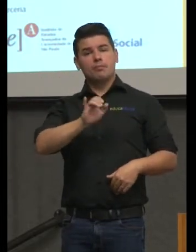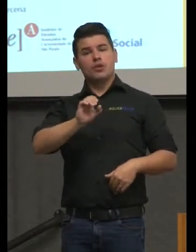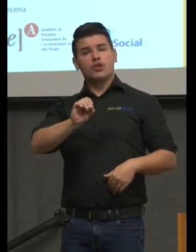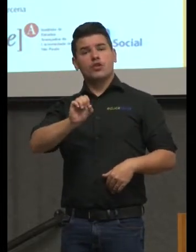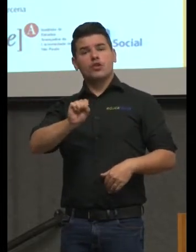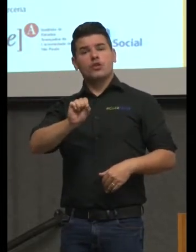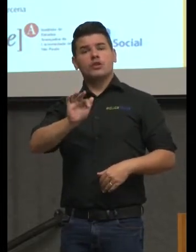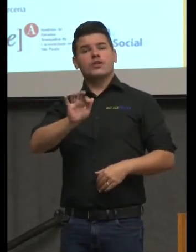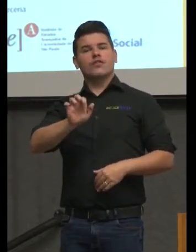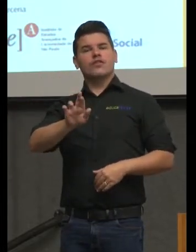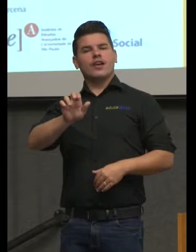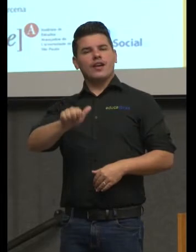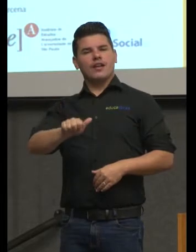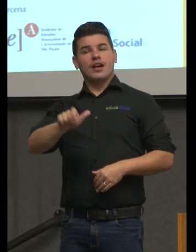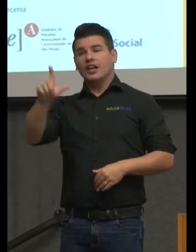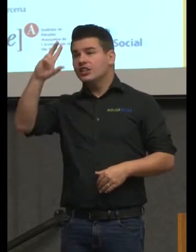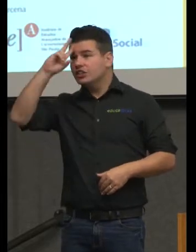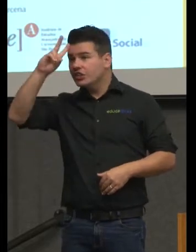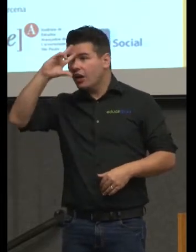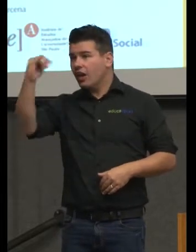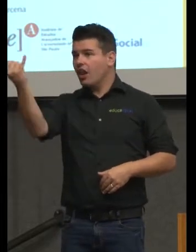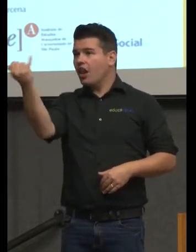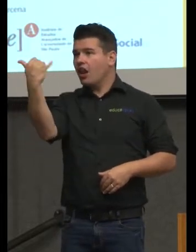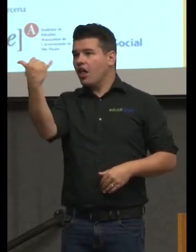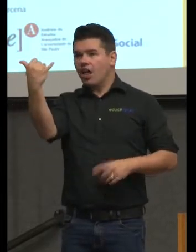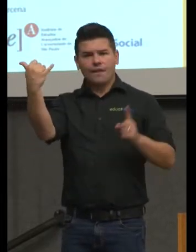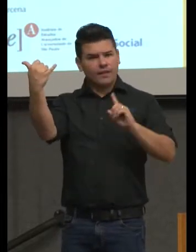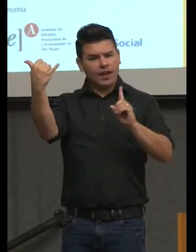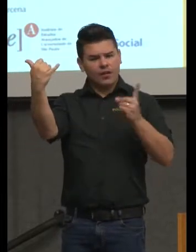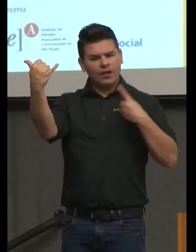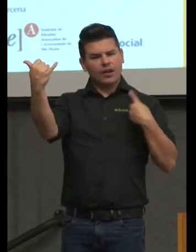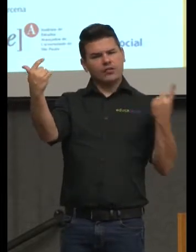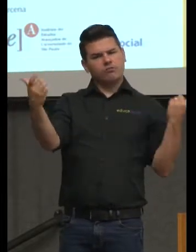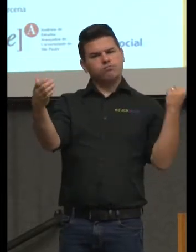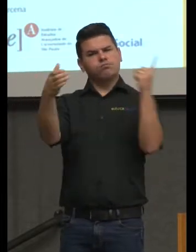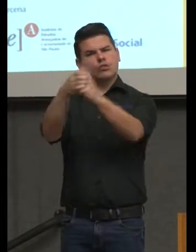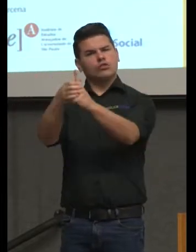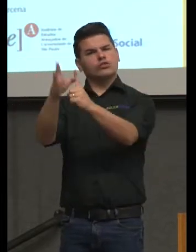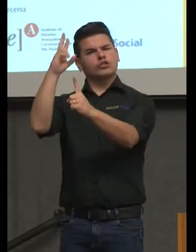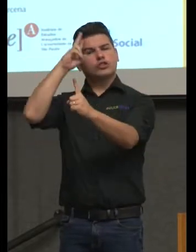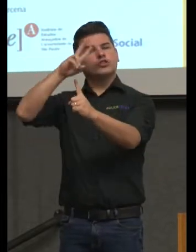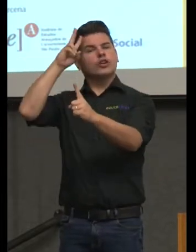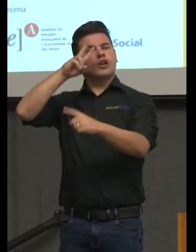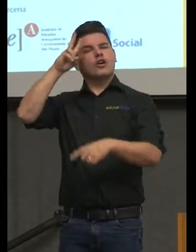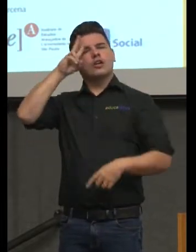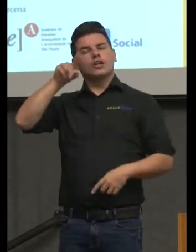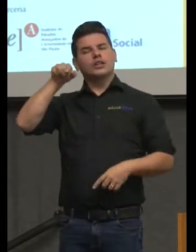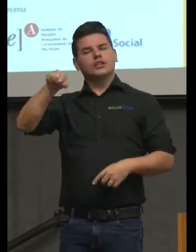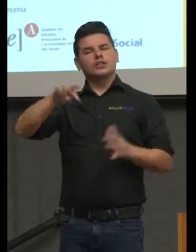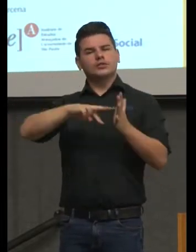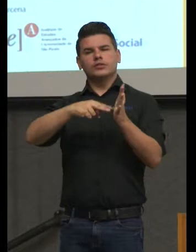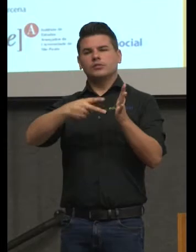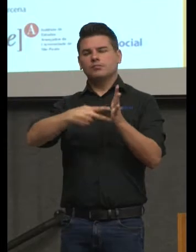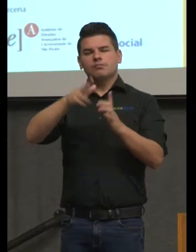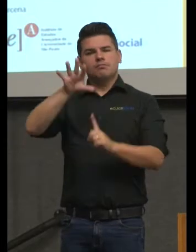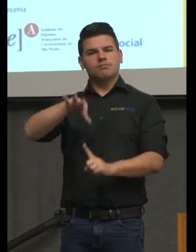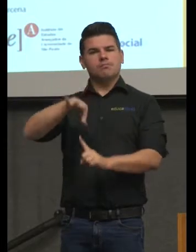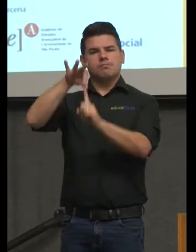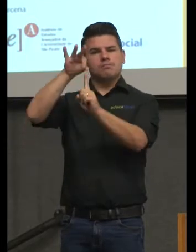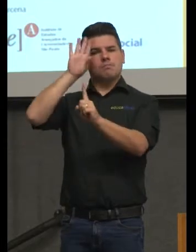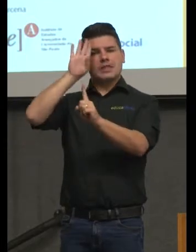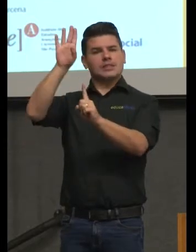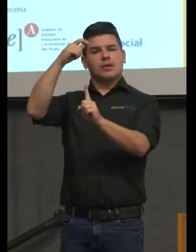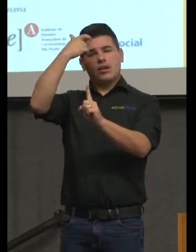somos protagonistas da história. E hoje a gente vive esse protagonismo no